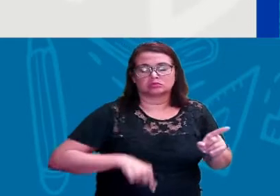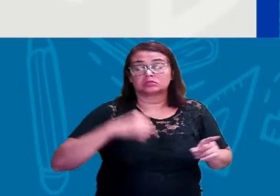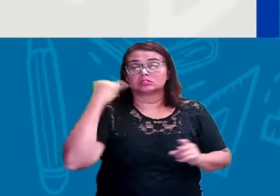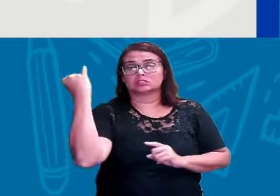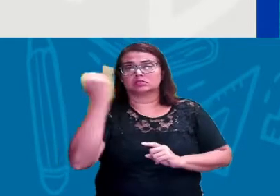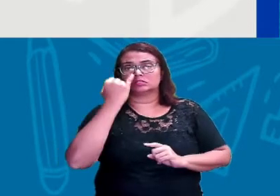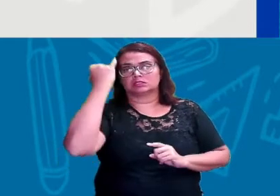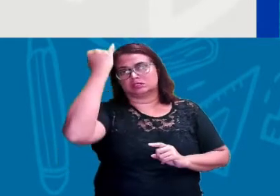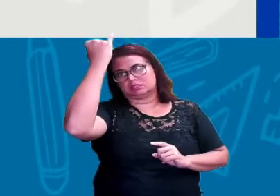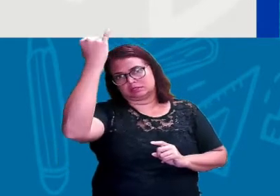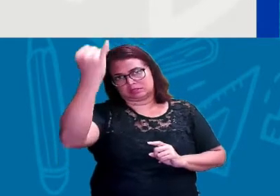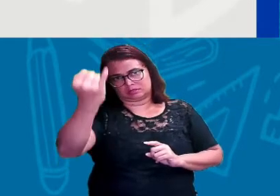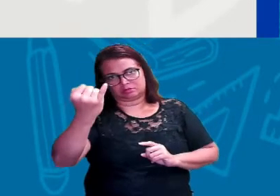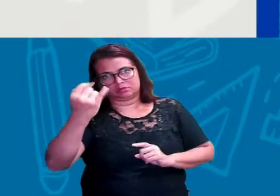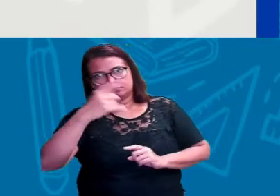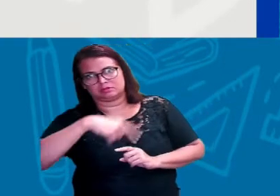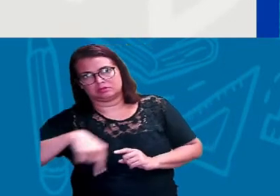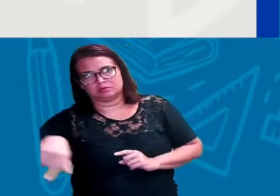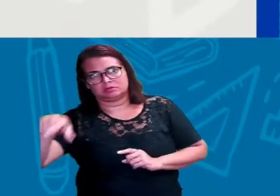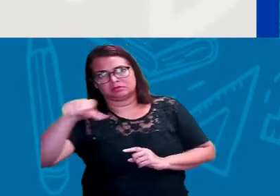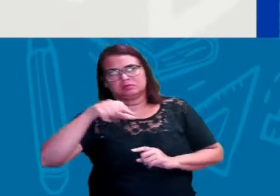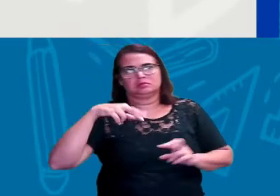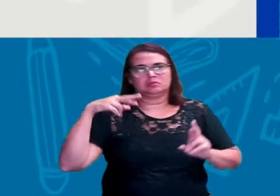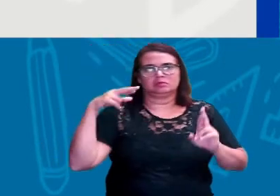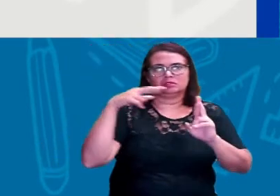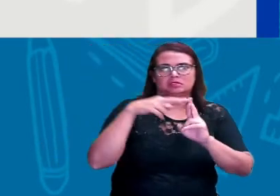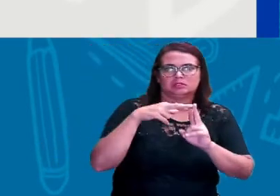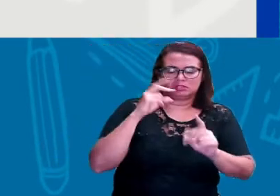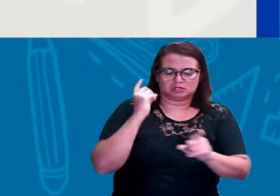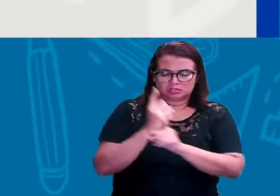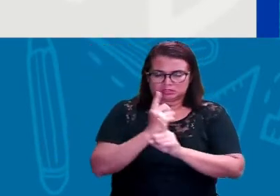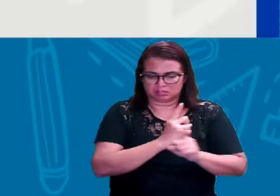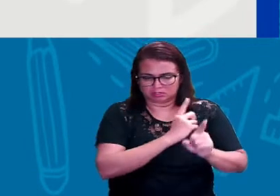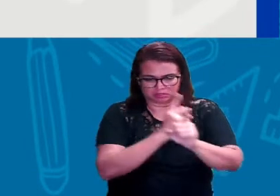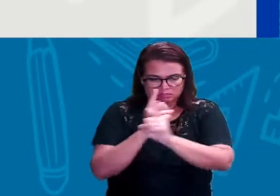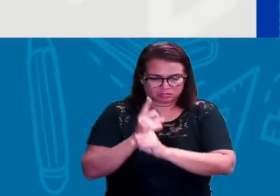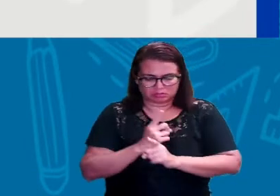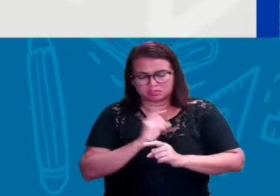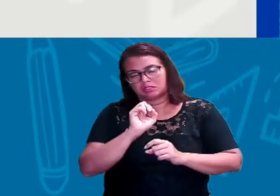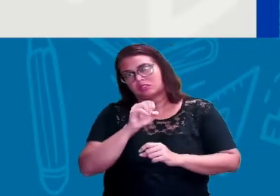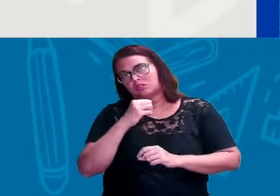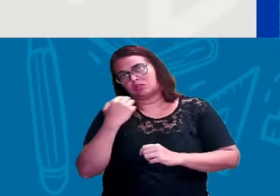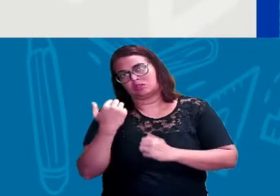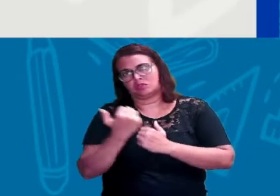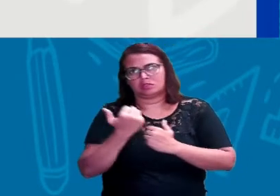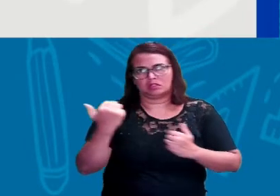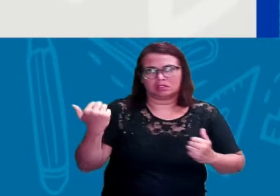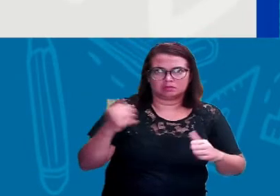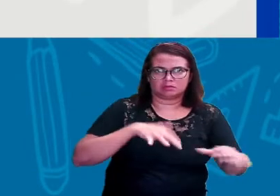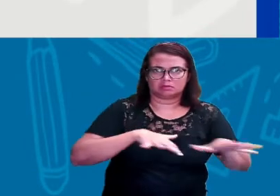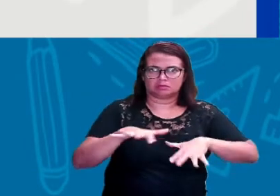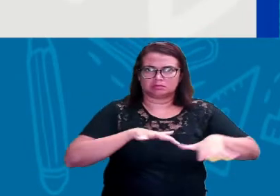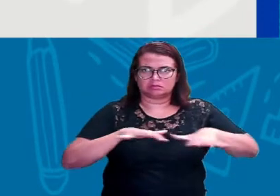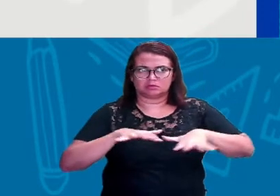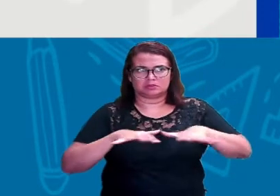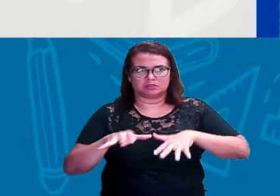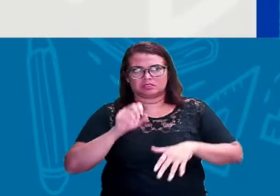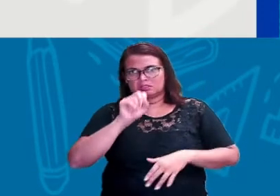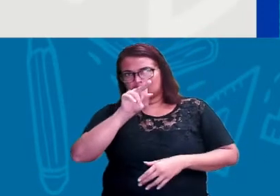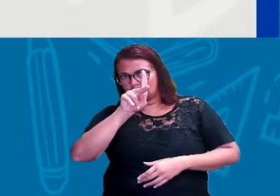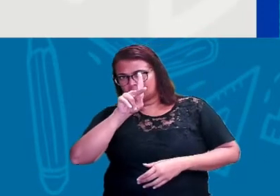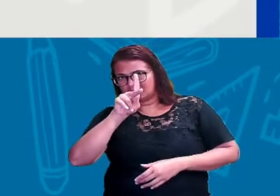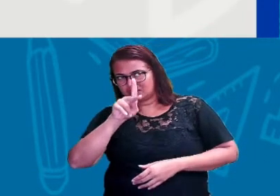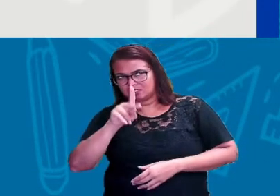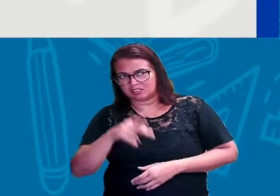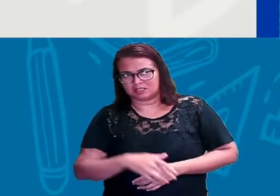na seleção de referências para se localizar ou para representar uma movimentação. Ok?